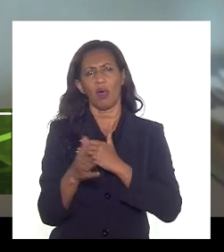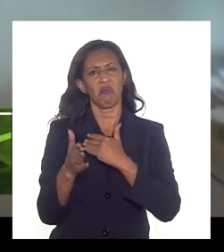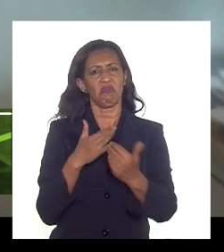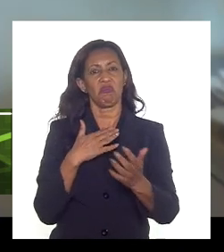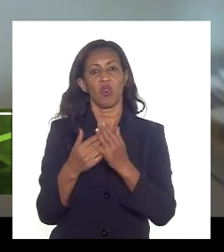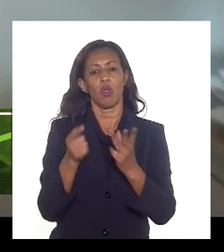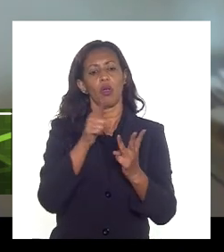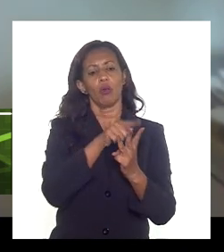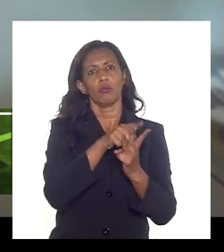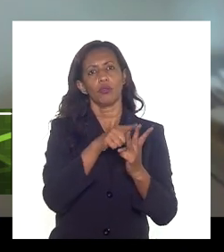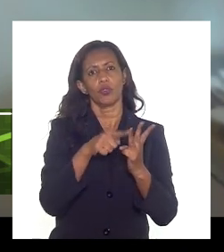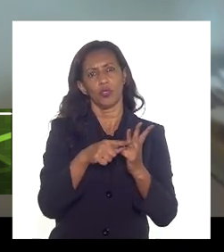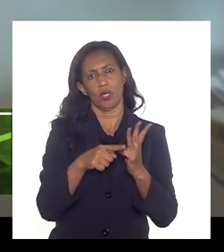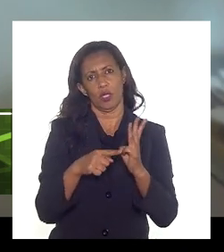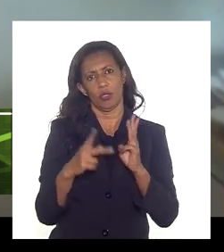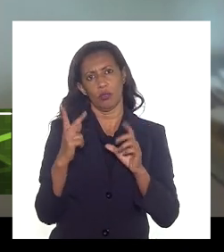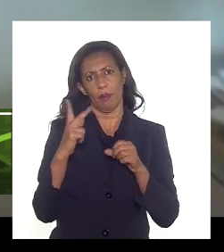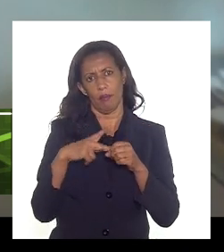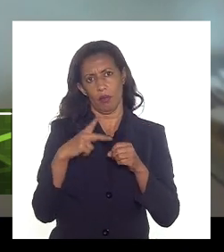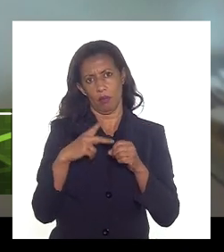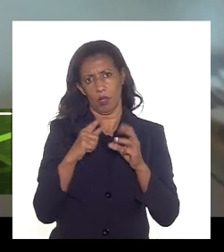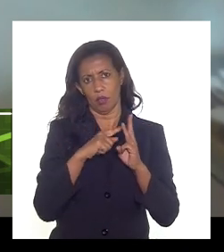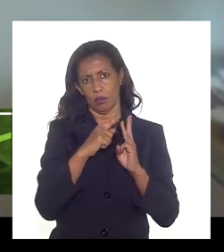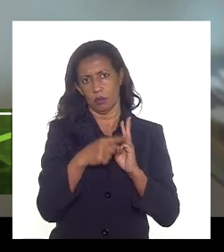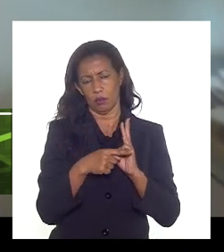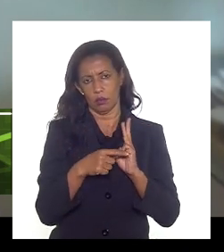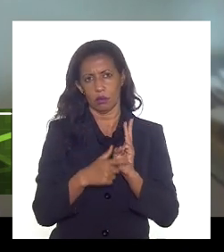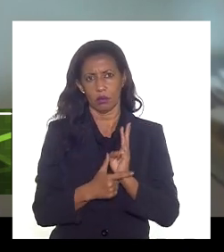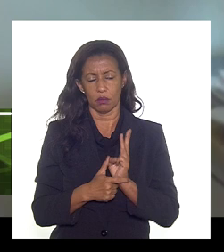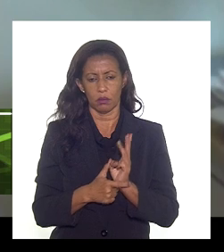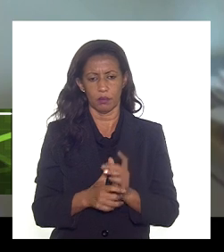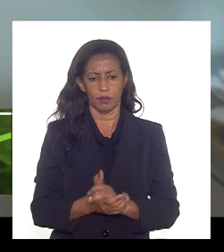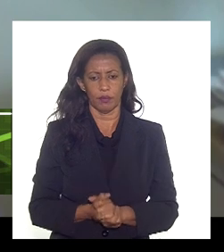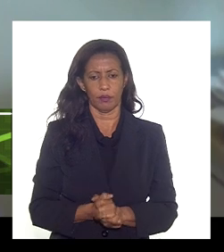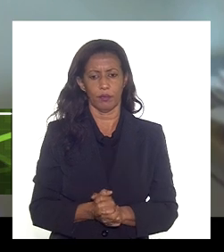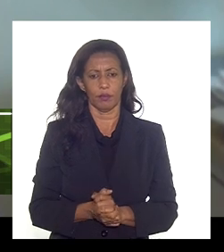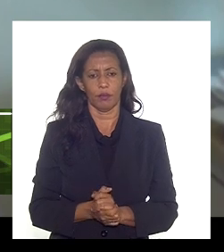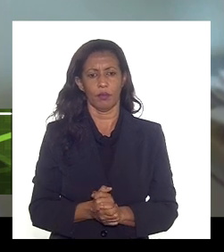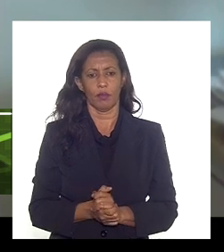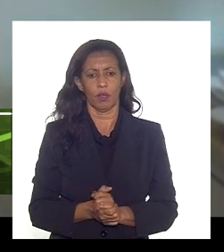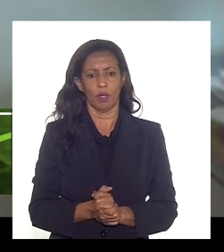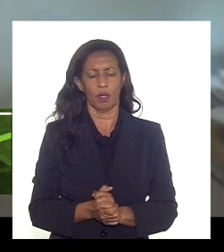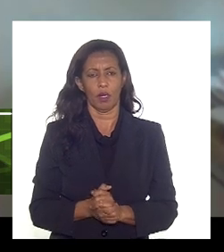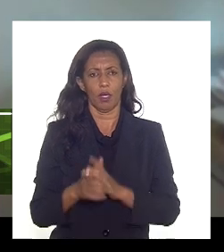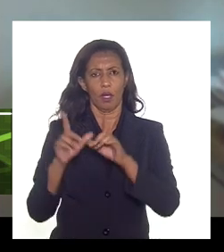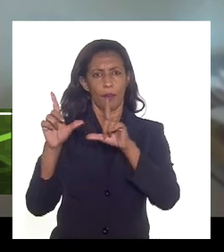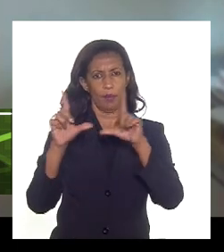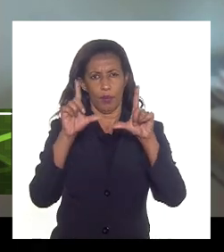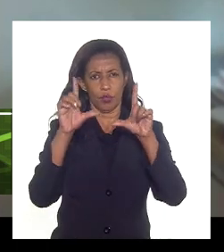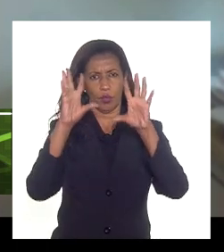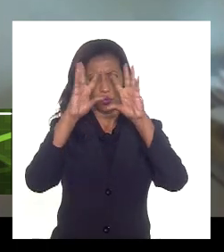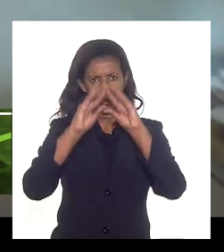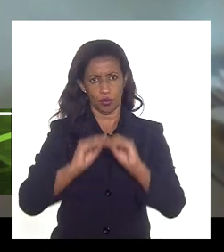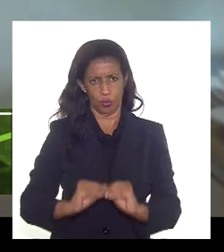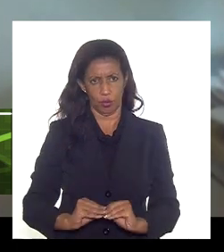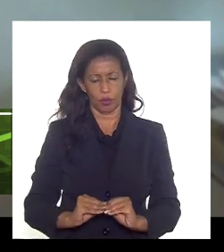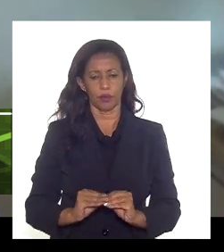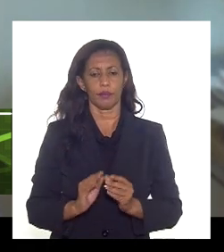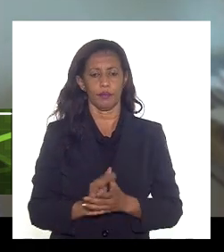expositores podia tirar a projeção da tela por favor isso